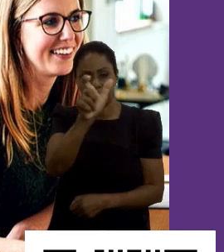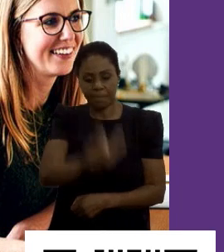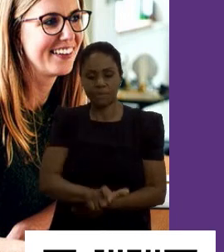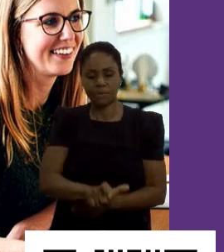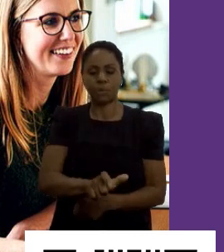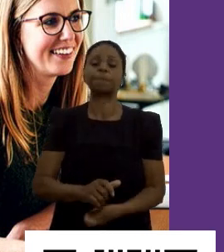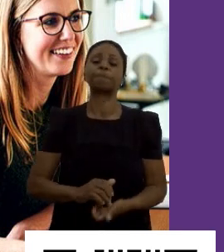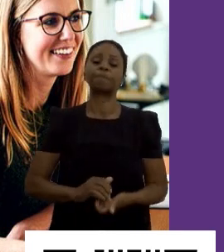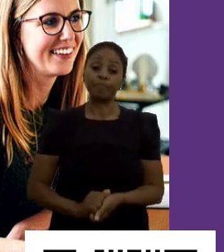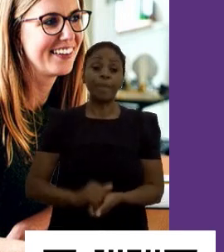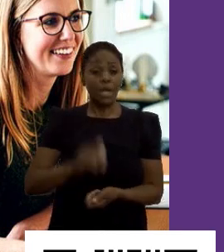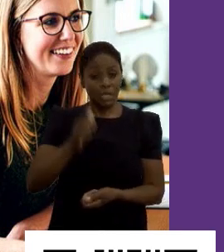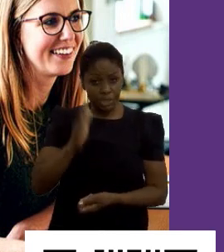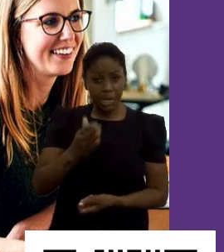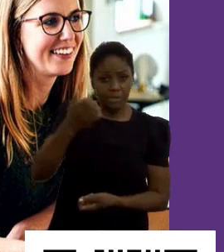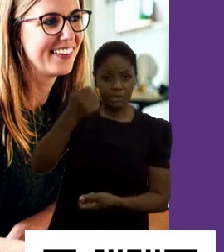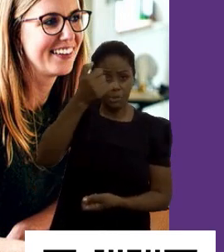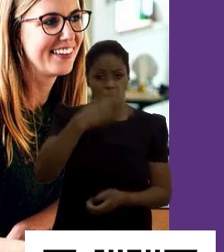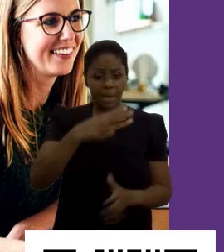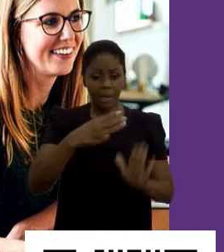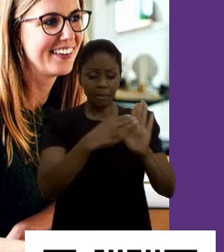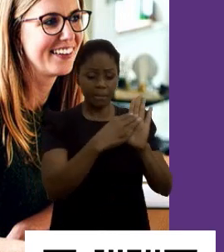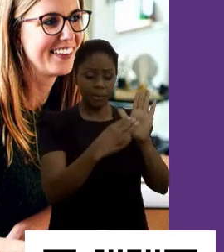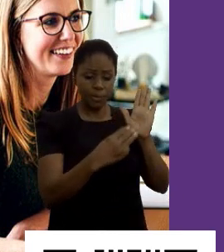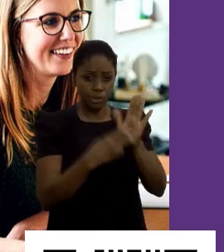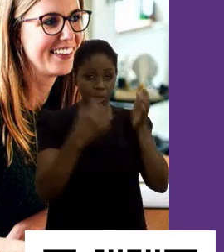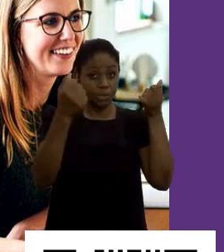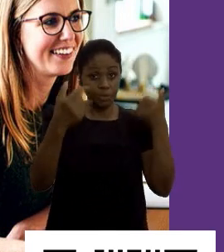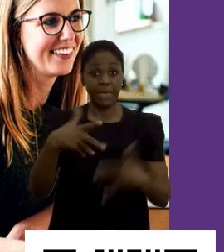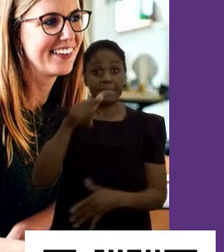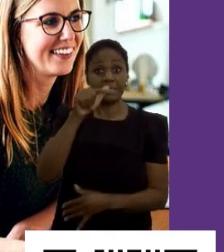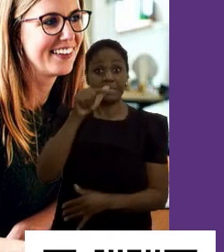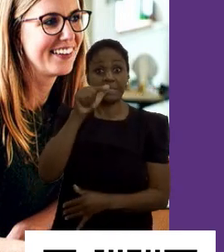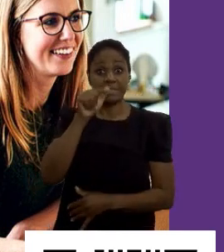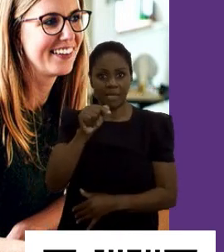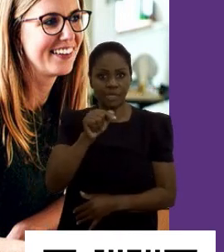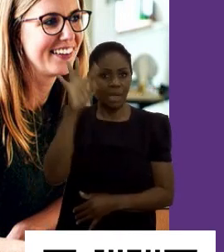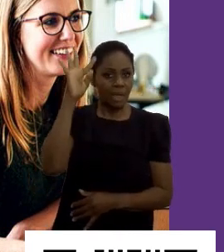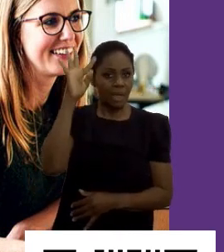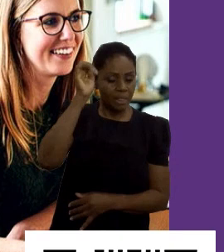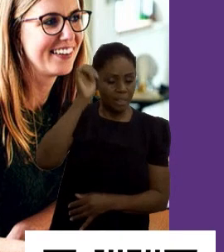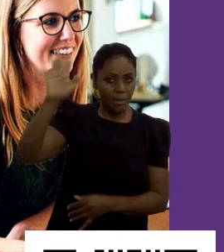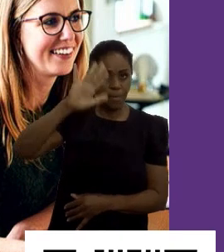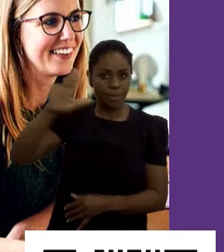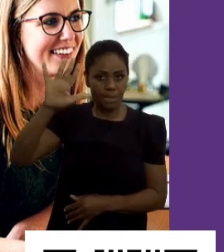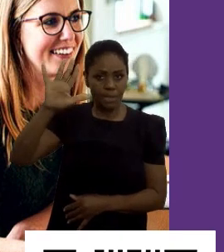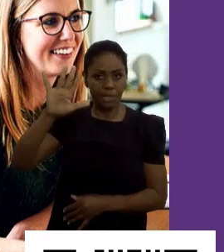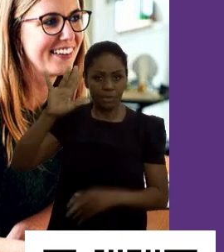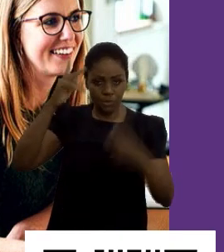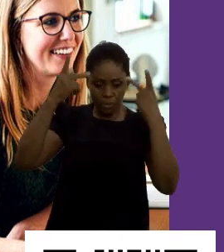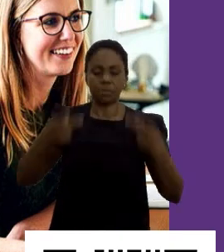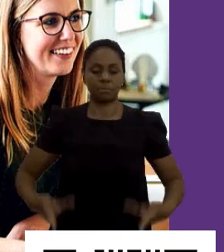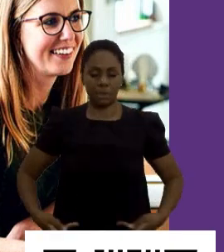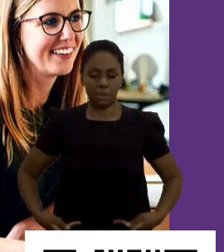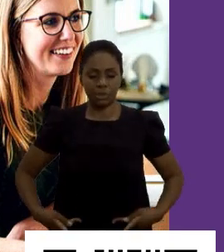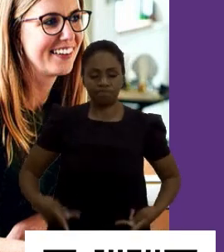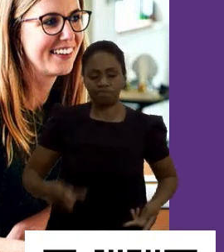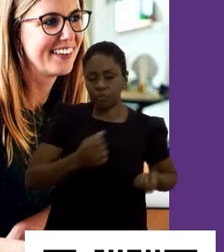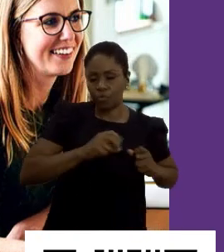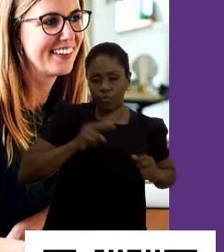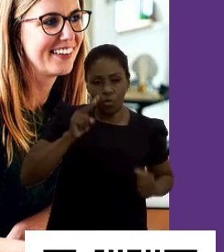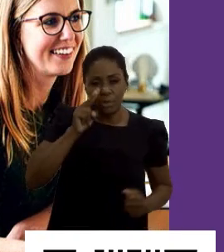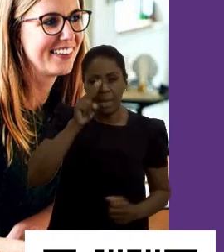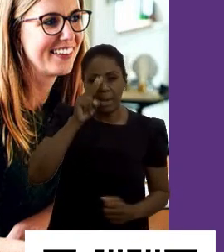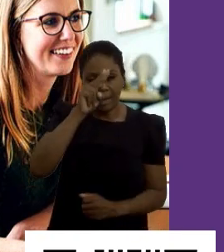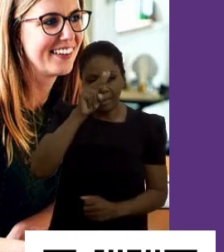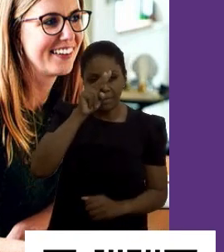Eu já tinha comentado, né? A metodologia diz que mais sete teorias comportamentais sustentam o profiler. O profiler é